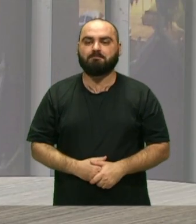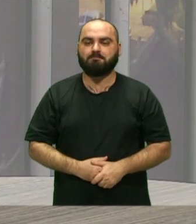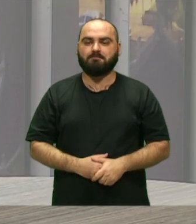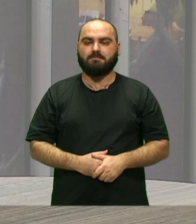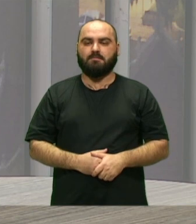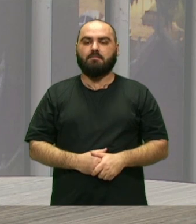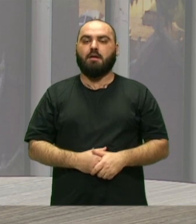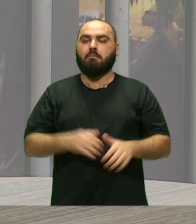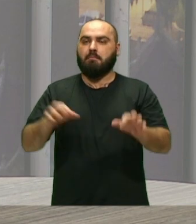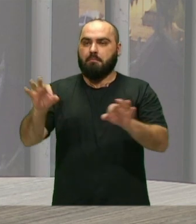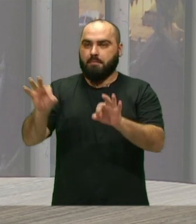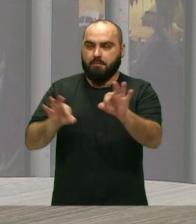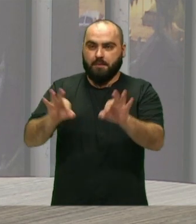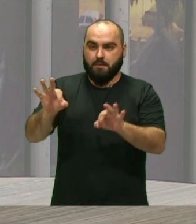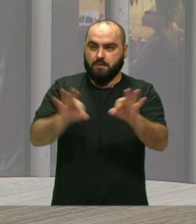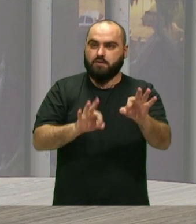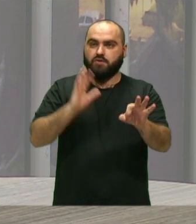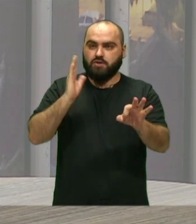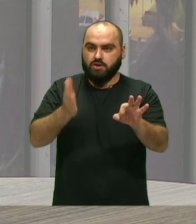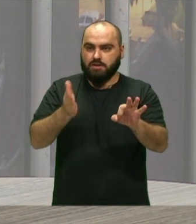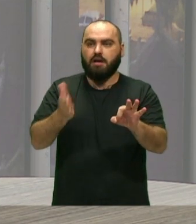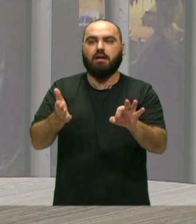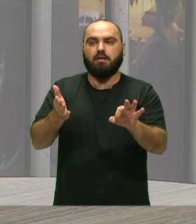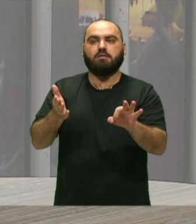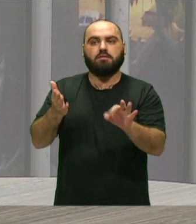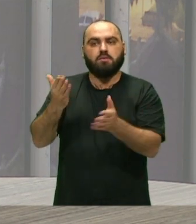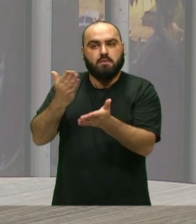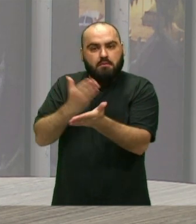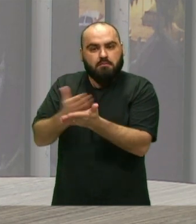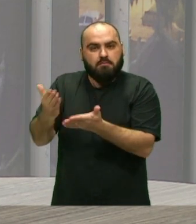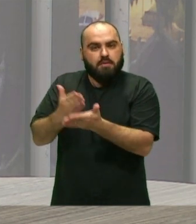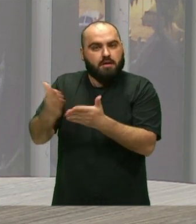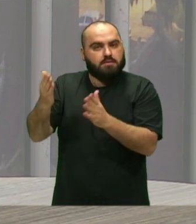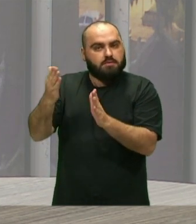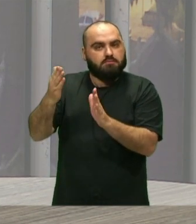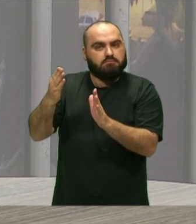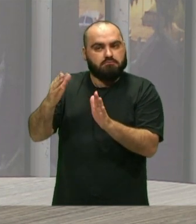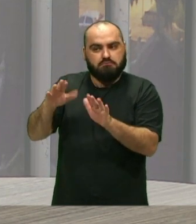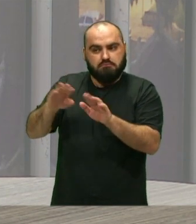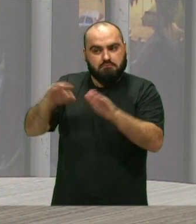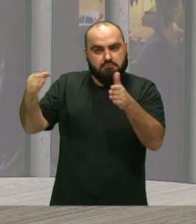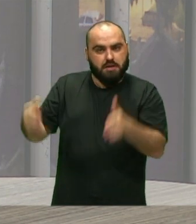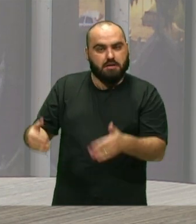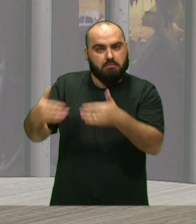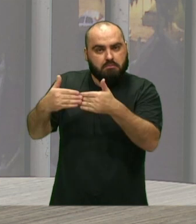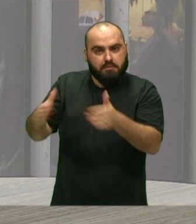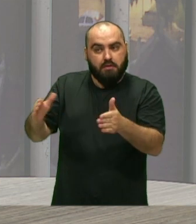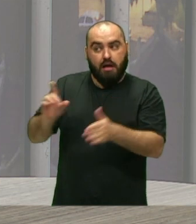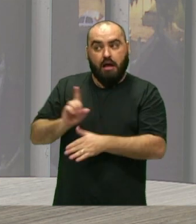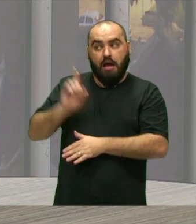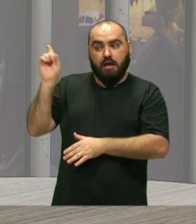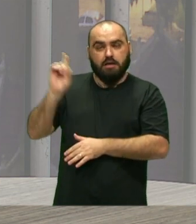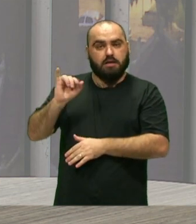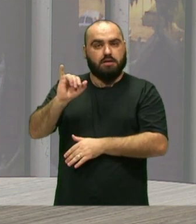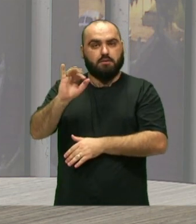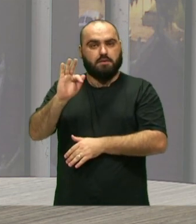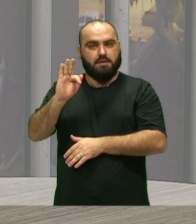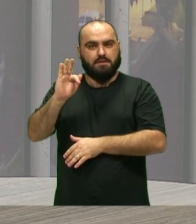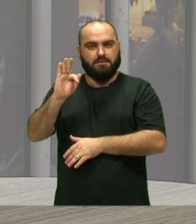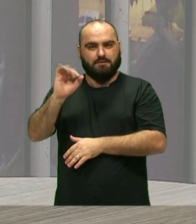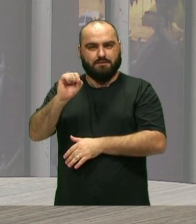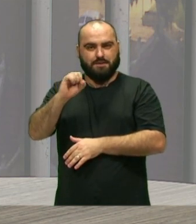Preparou aí Uma programação Que a gente inicia Com uma mesa de abertura Aqui no IFSC No auditório do IFSC Na sexta-feira